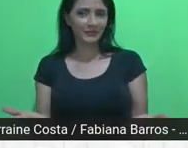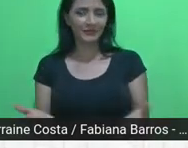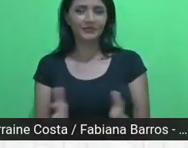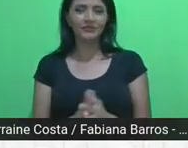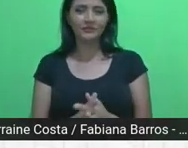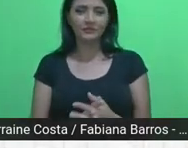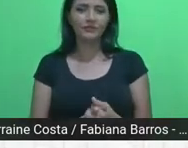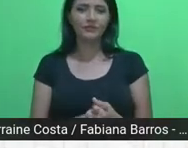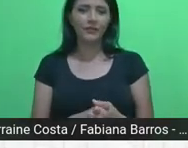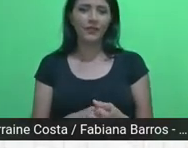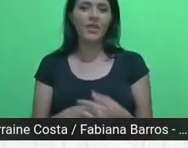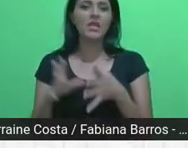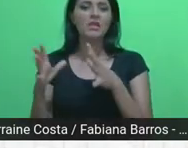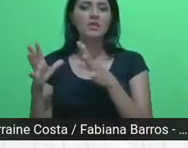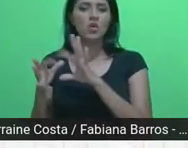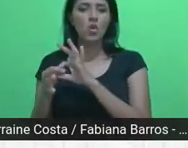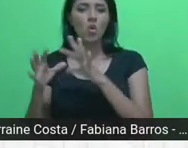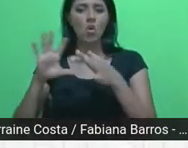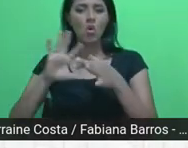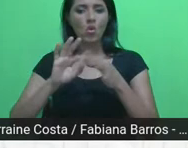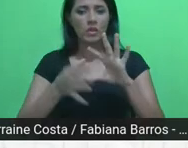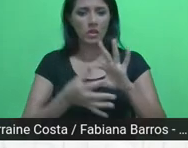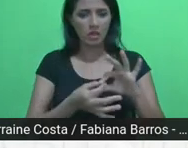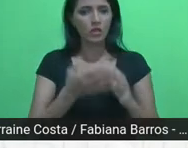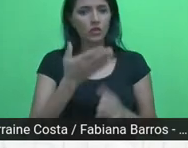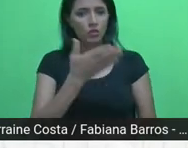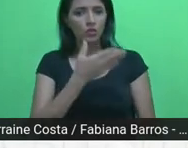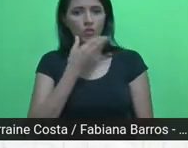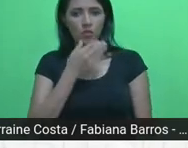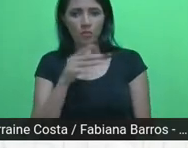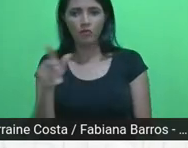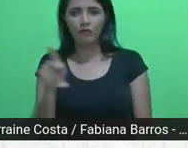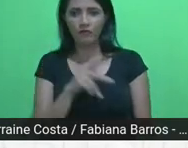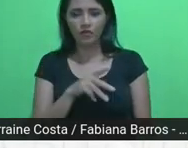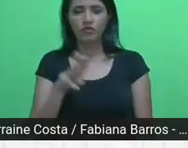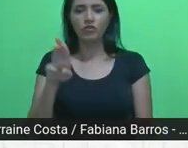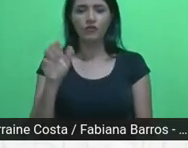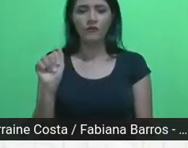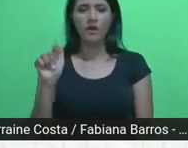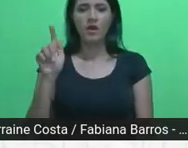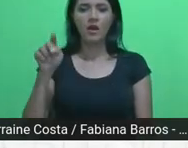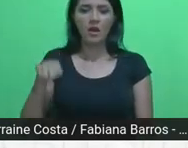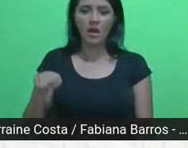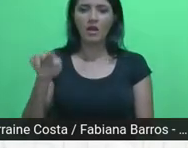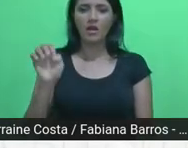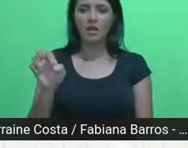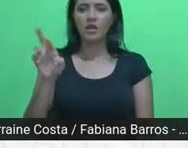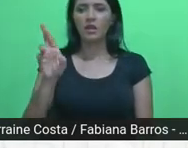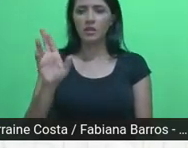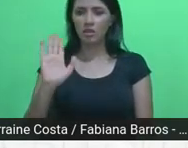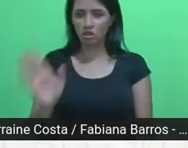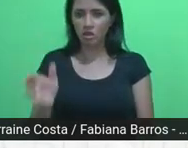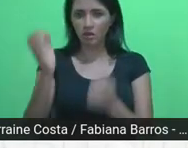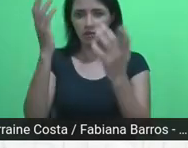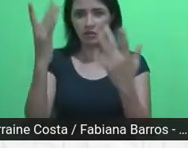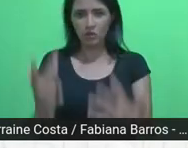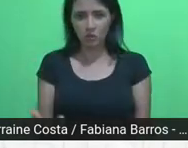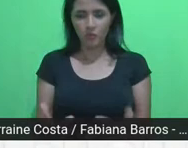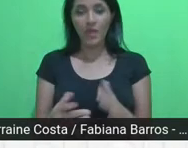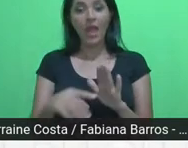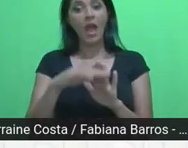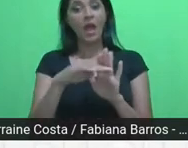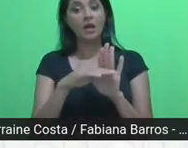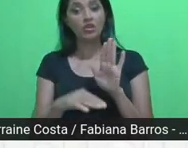dentro desse contexto, acho que o professor Wagner já falou, que a Agenda 2030 é